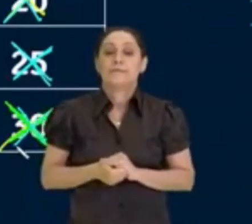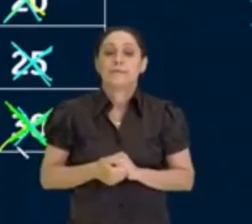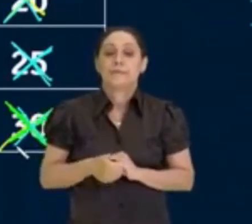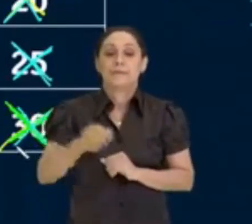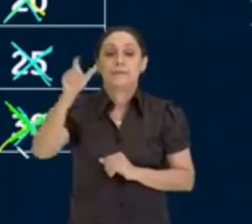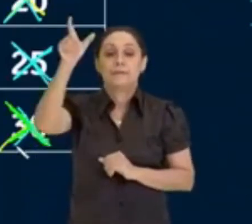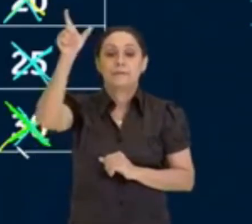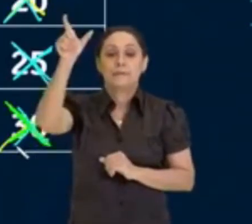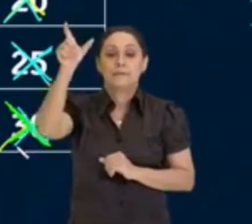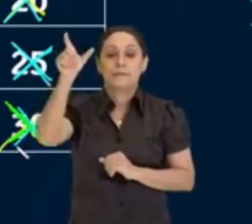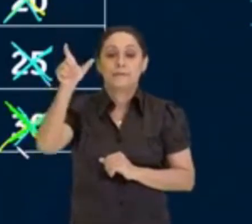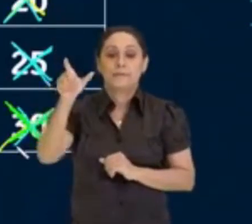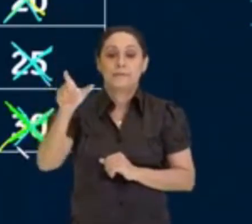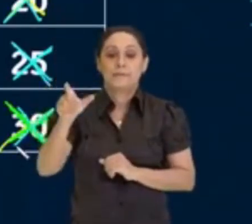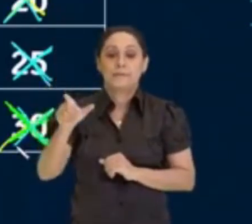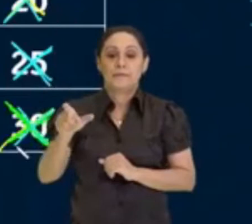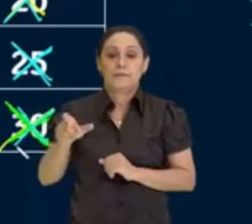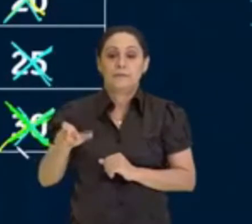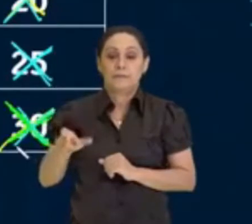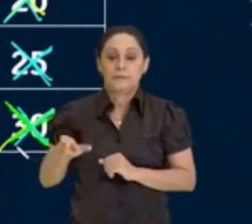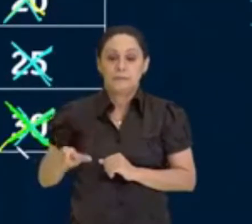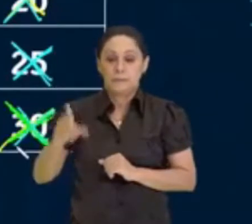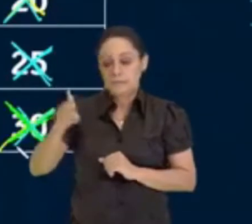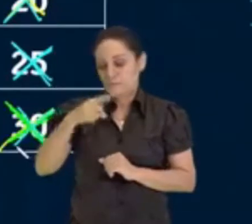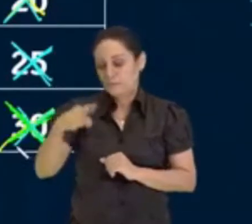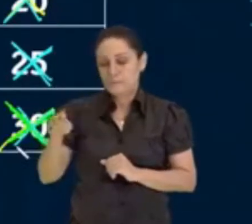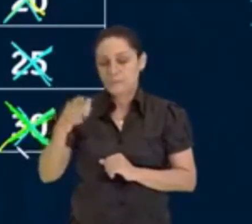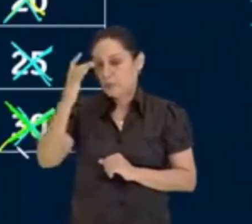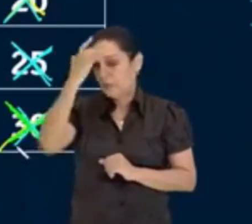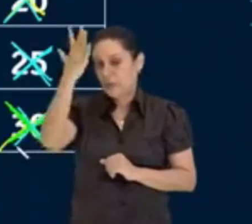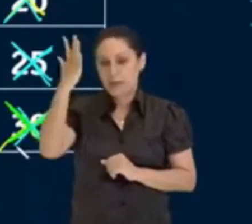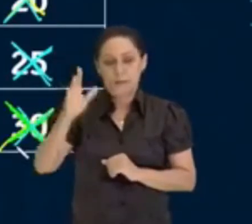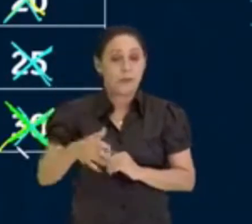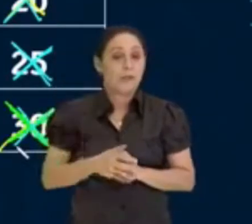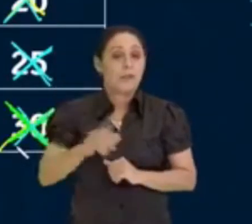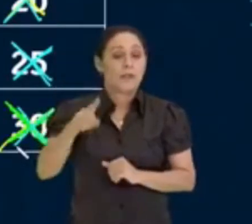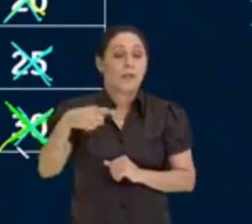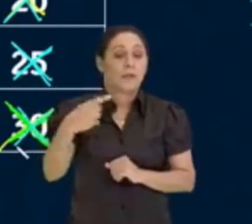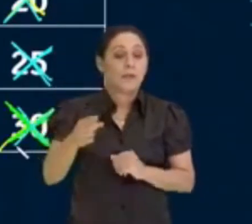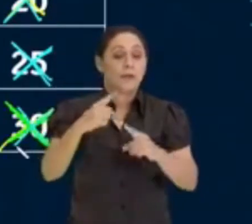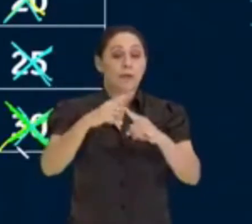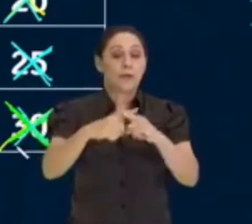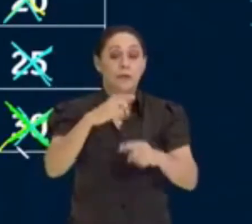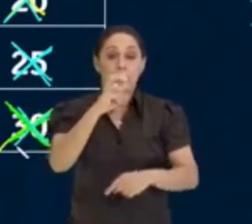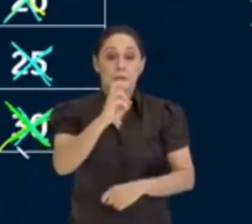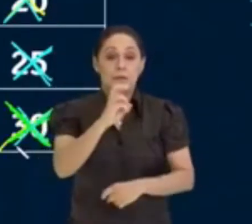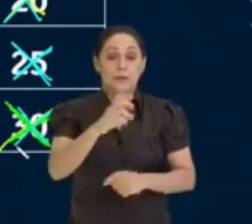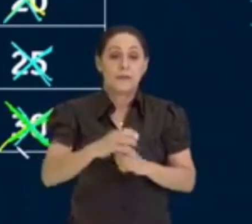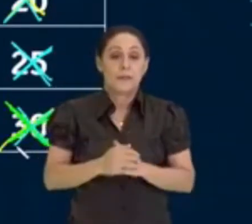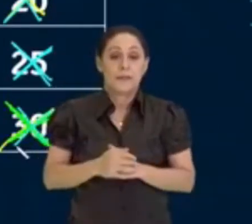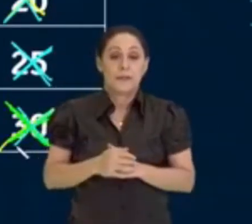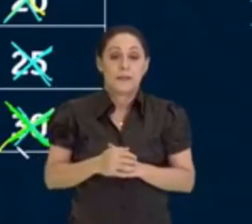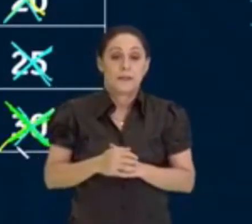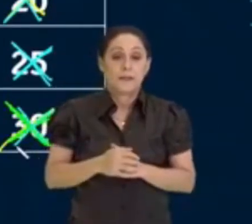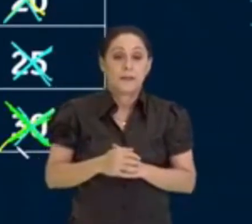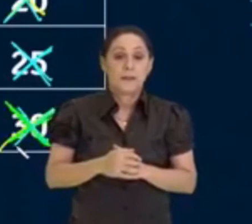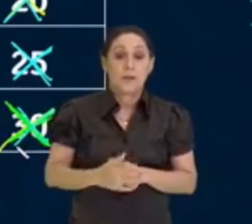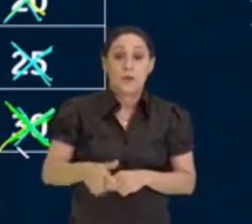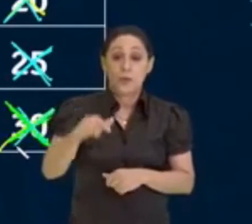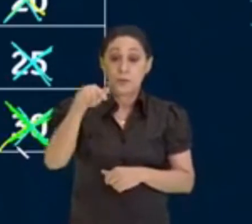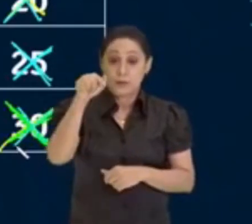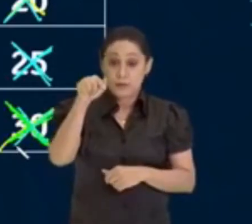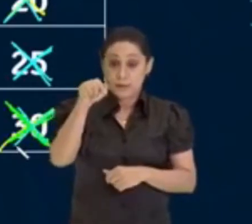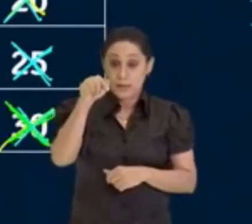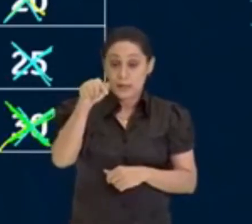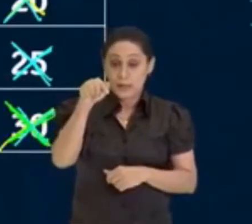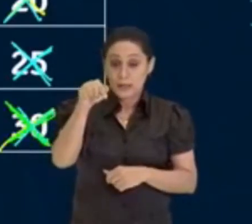já mais fácil, né? Depois do múltiplo de 5, eu vou para o de 7, que é